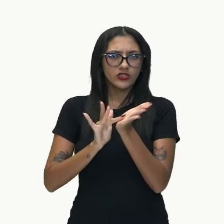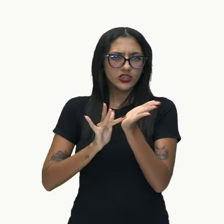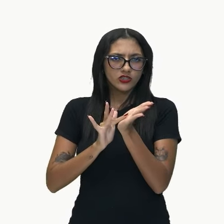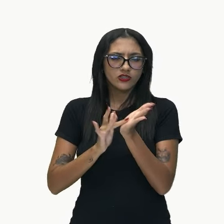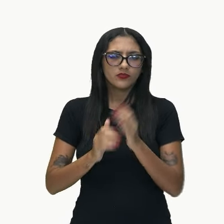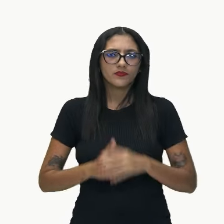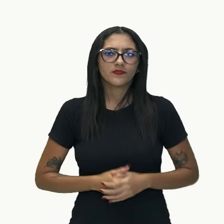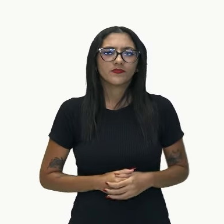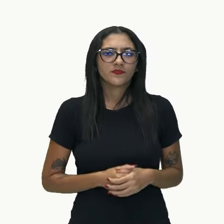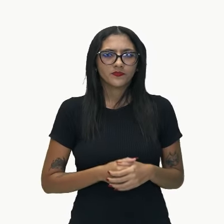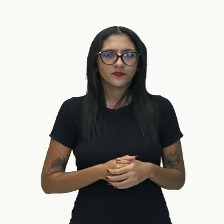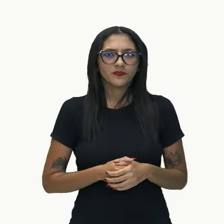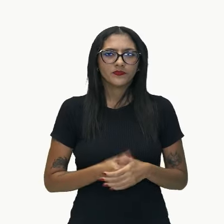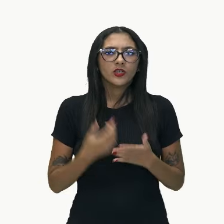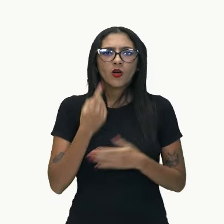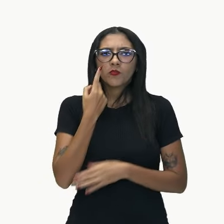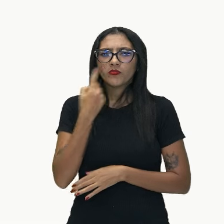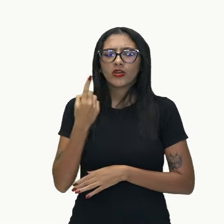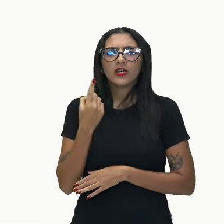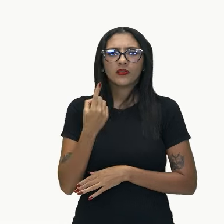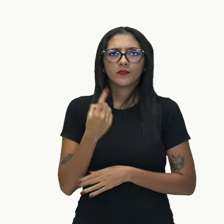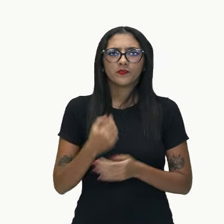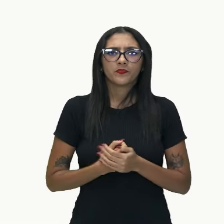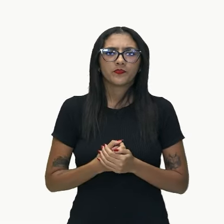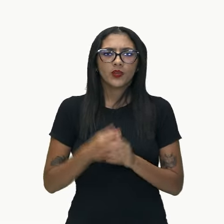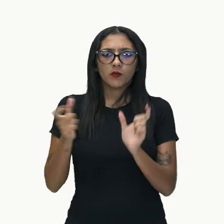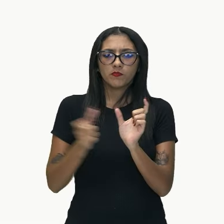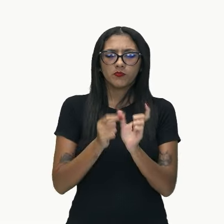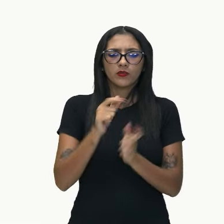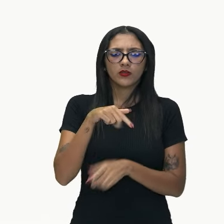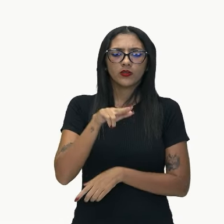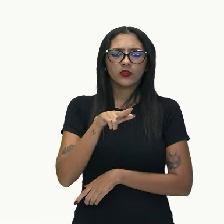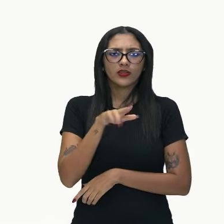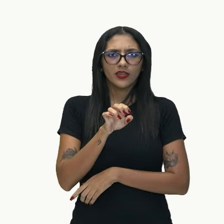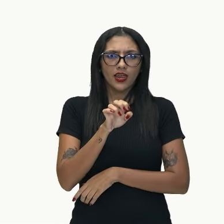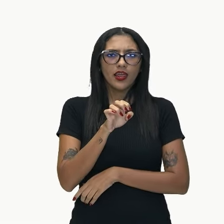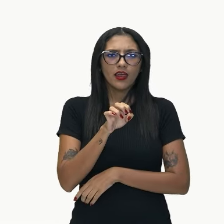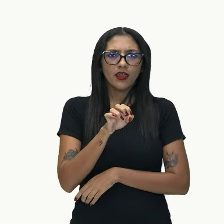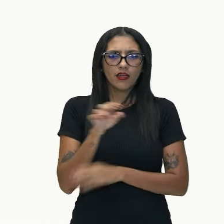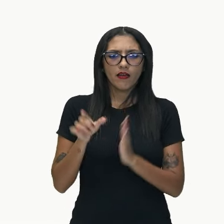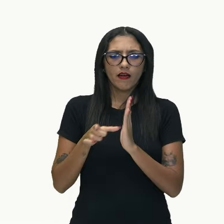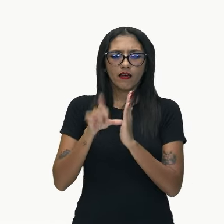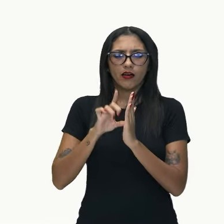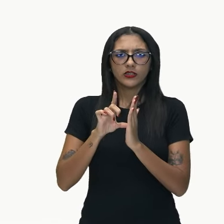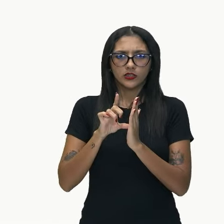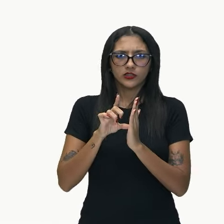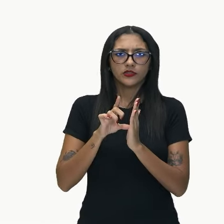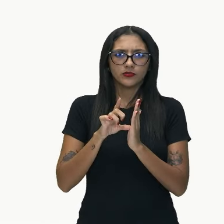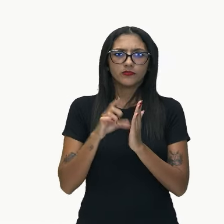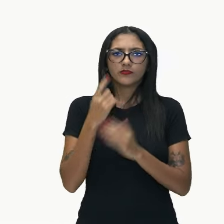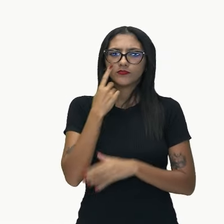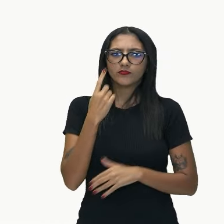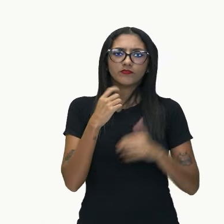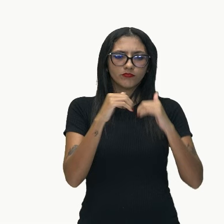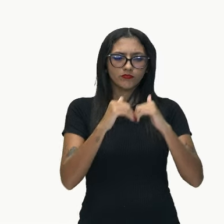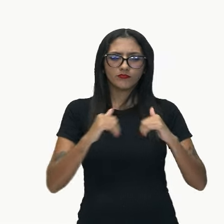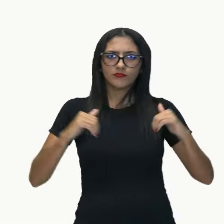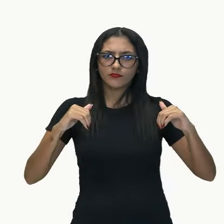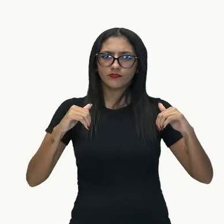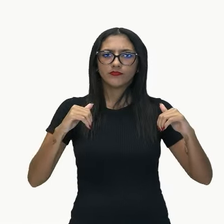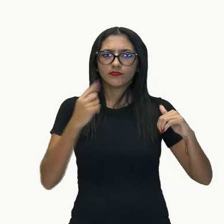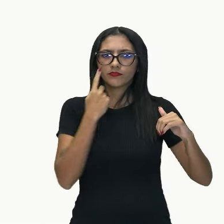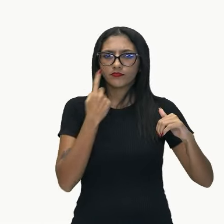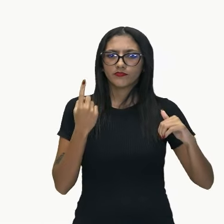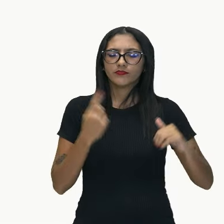Identifico que antes do quê não tem preposição, então a minha oração subordinada é que você seja um poeta fingidor, tá?